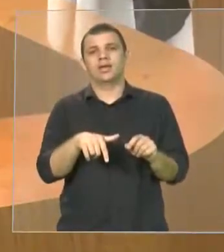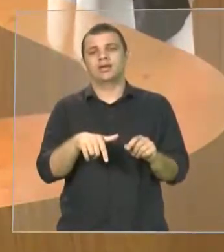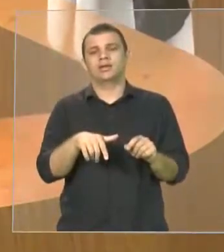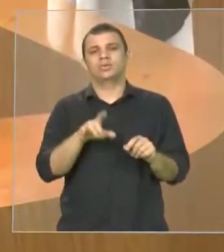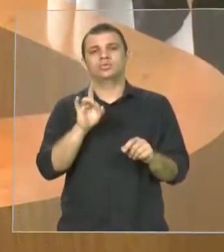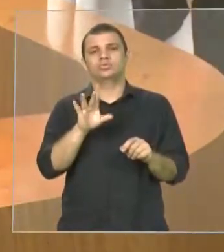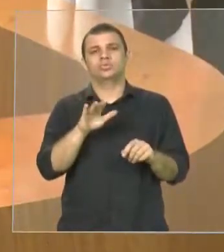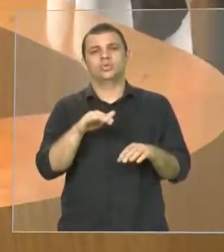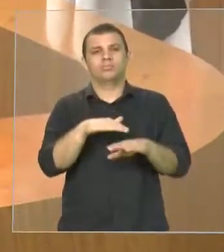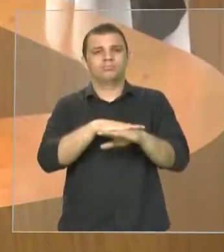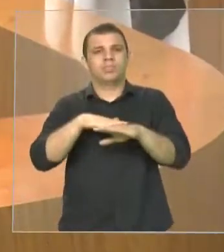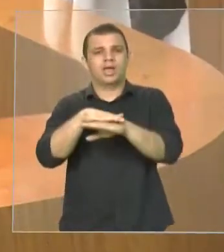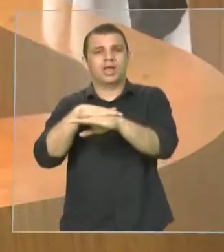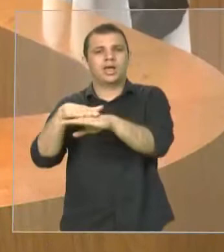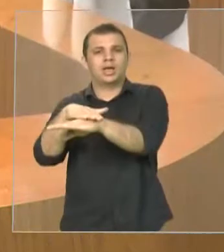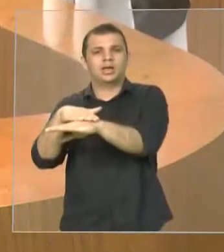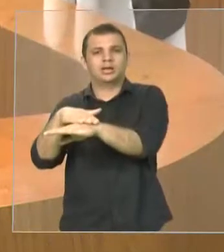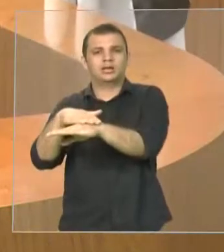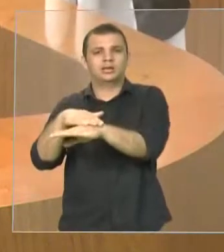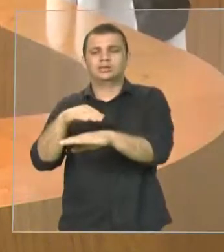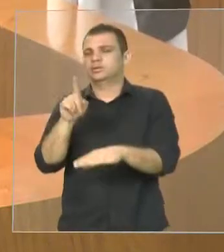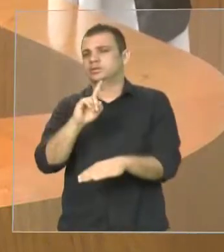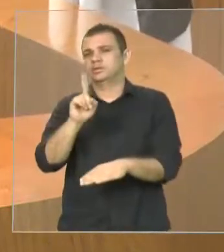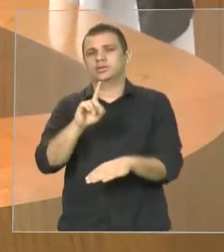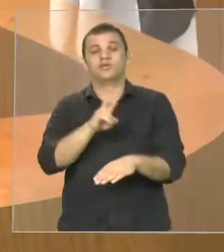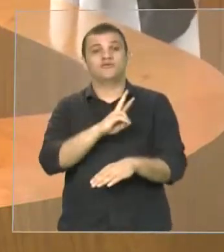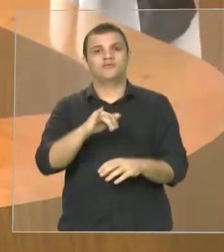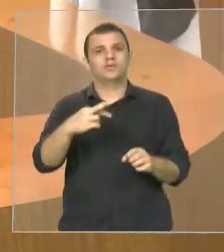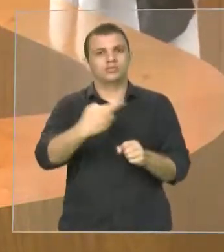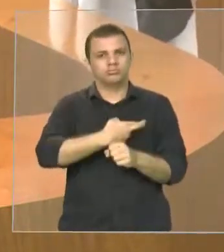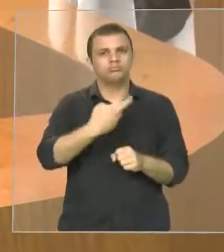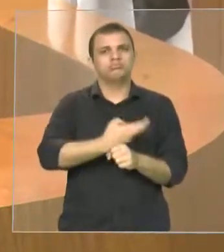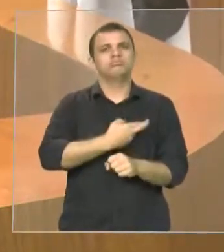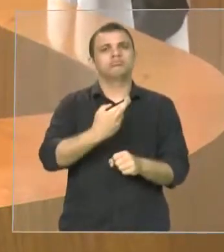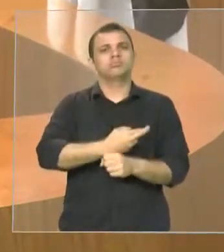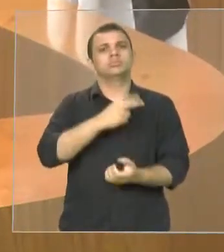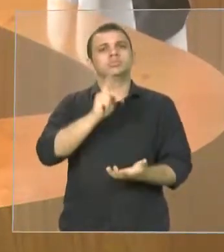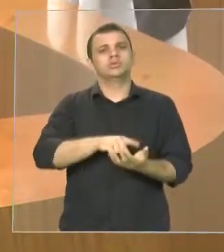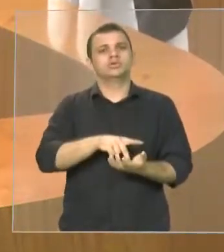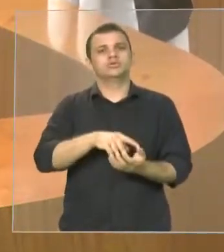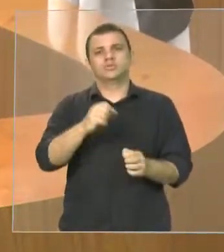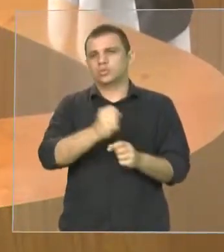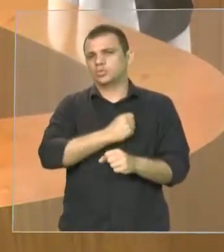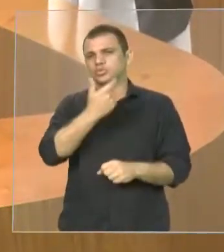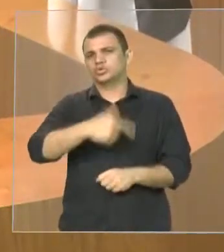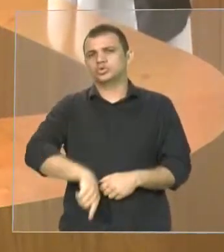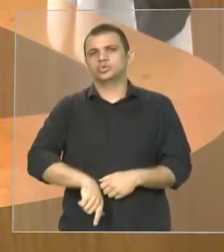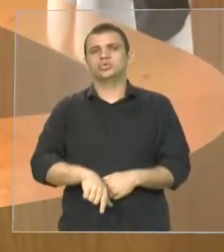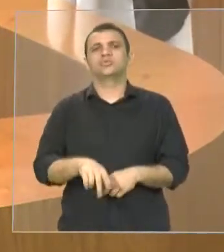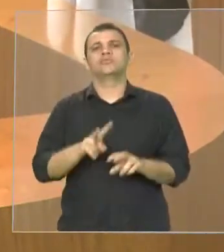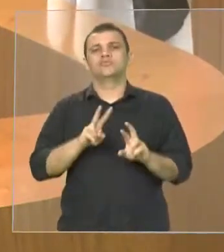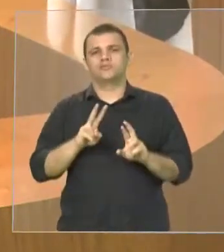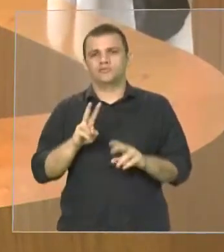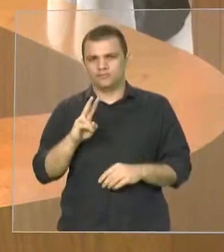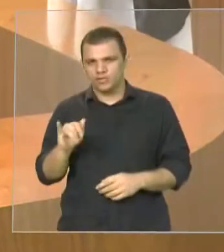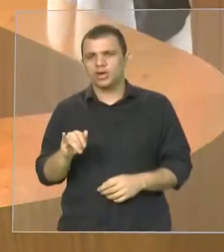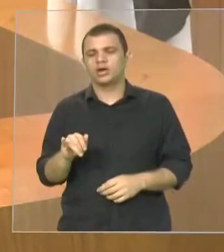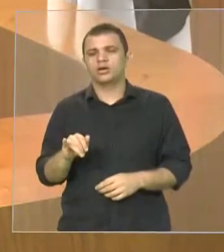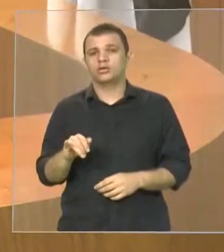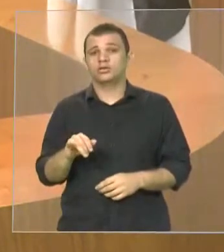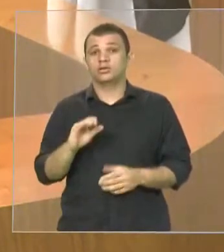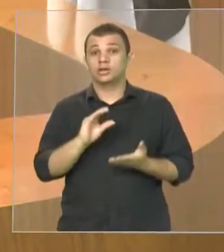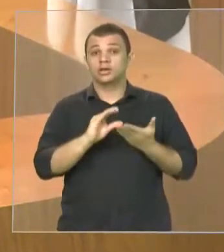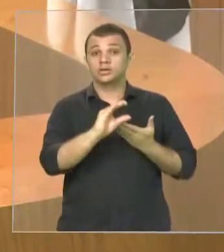tapas buracos será totalmente reconstruída foi é um investimento de